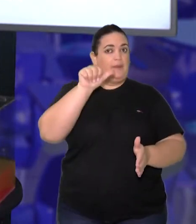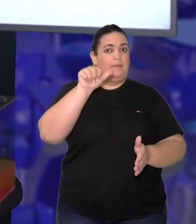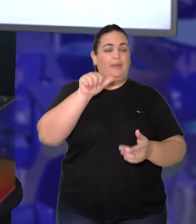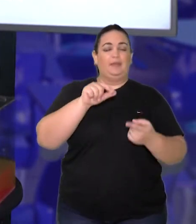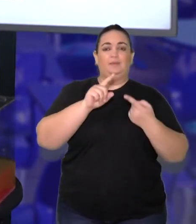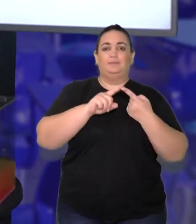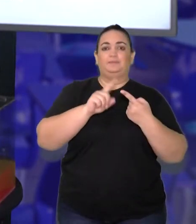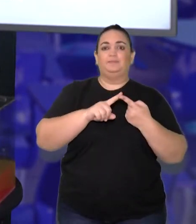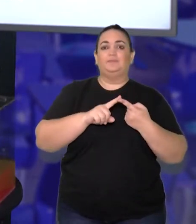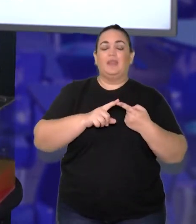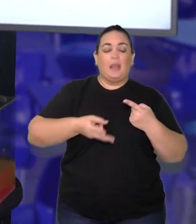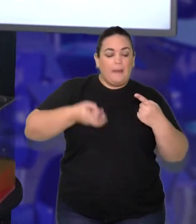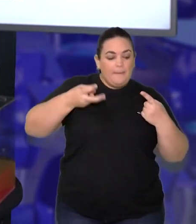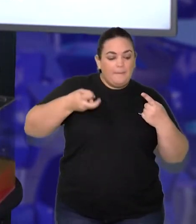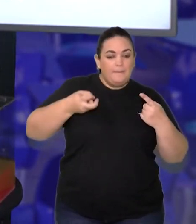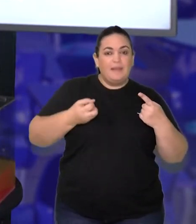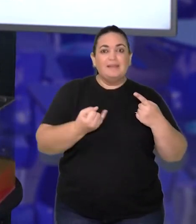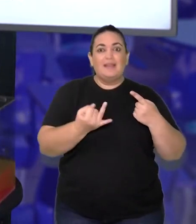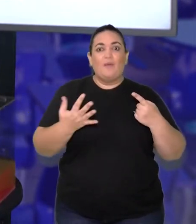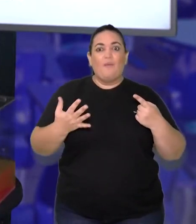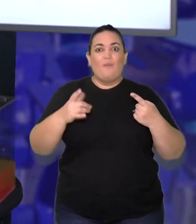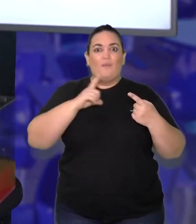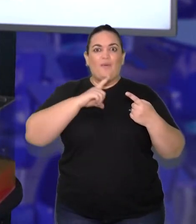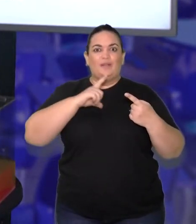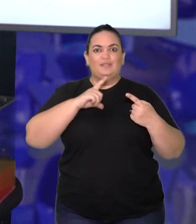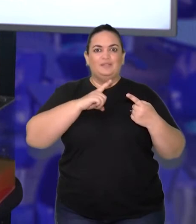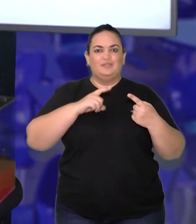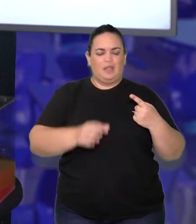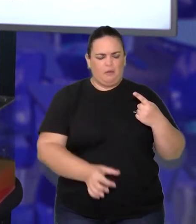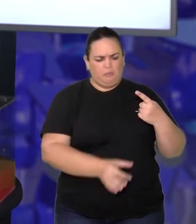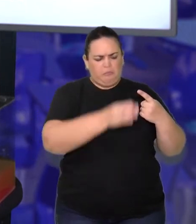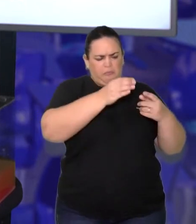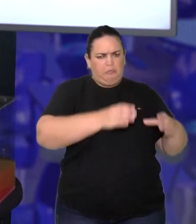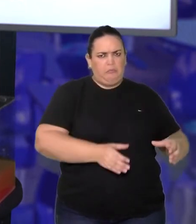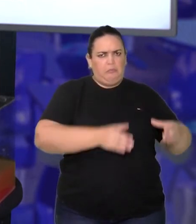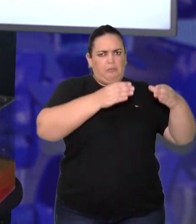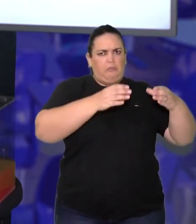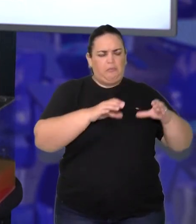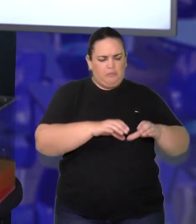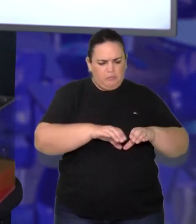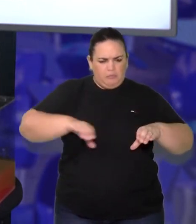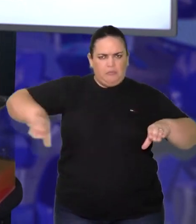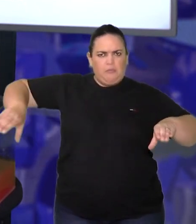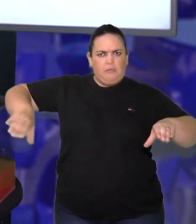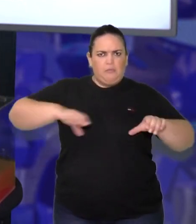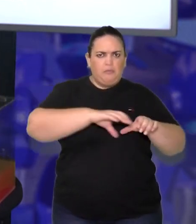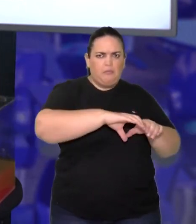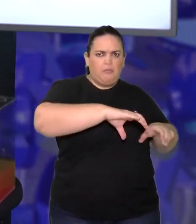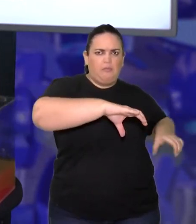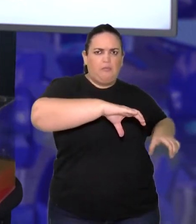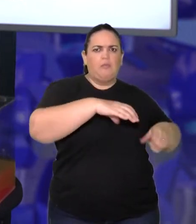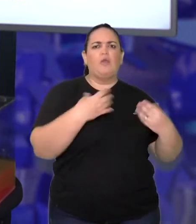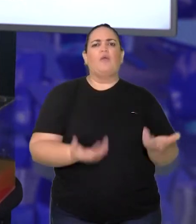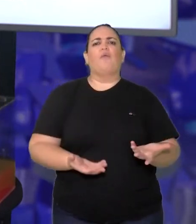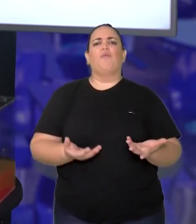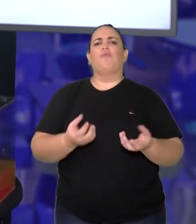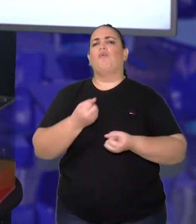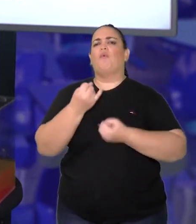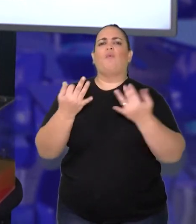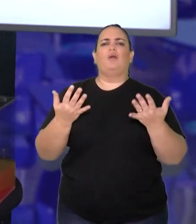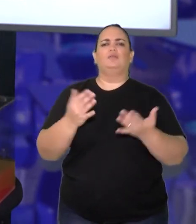verificar quantos cubinhos tem em cada dimensão, tá? Na questão do comprimento, a gente consegue contar aí